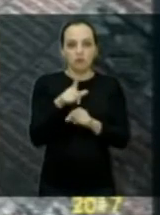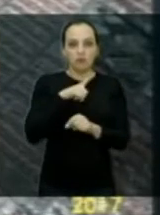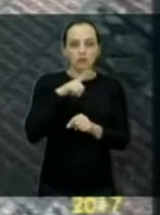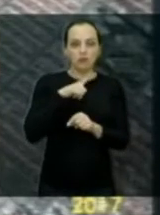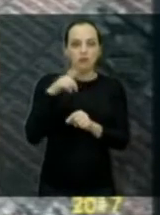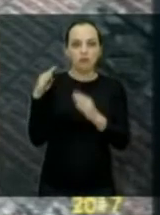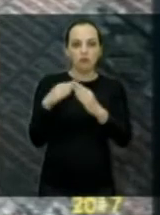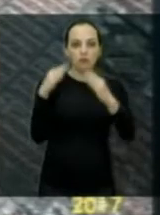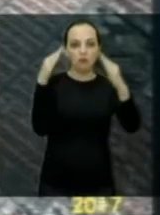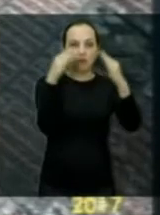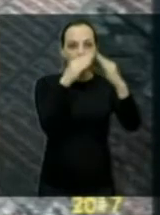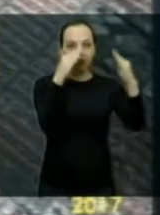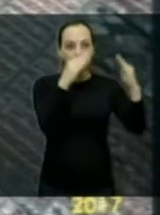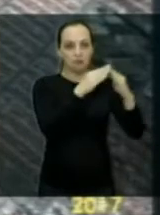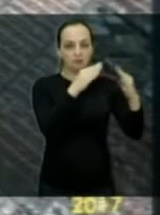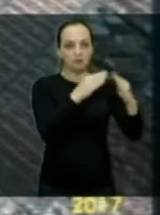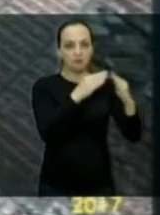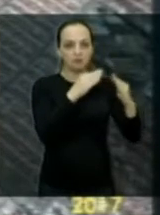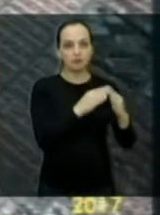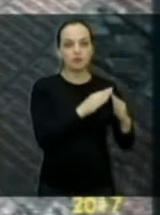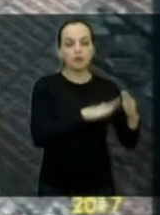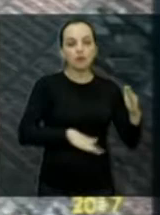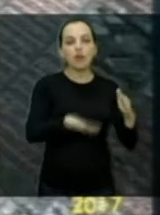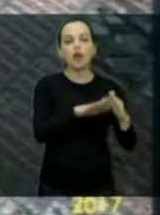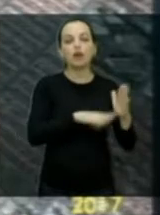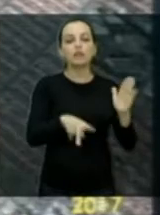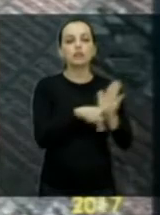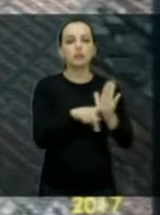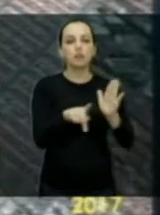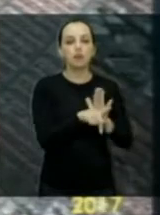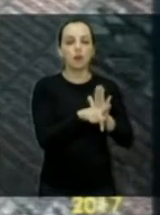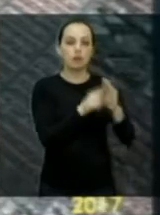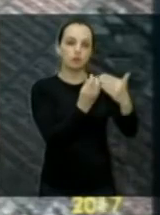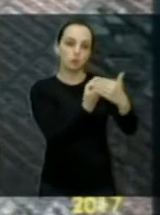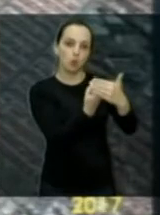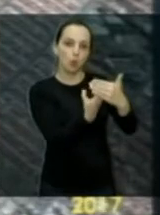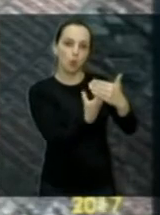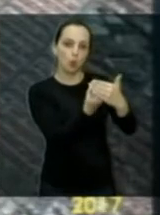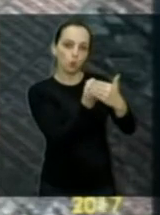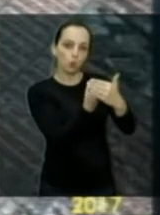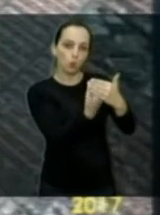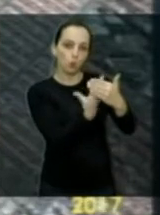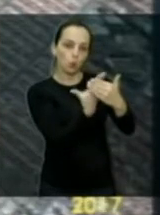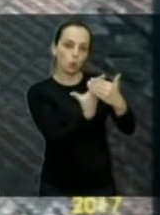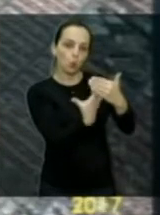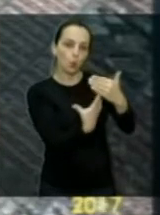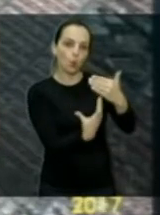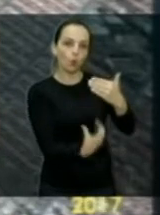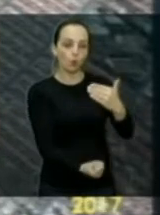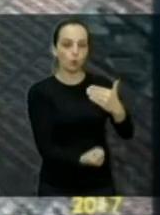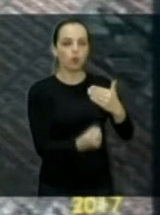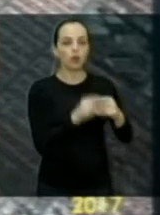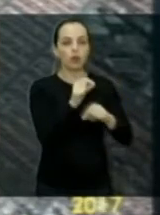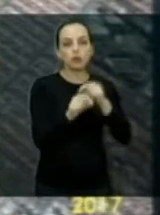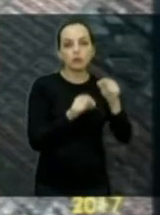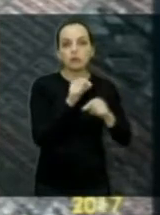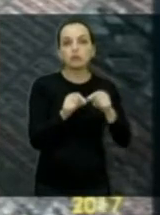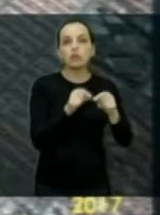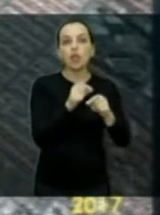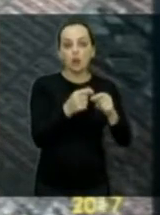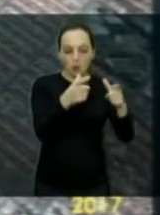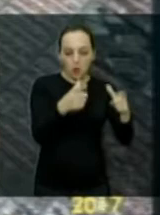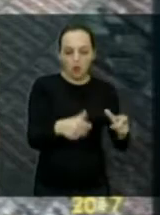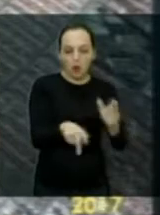residências, de impermeabilizar a área, de colocar drenagem nessas áreas, e levar para uma